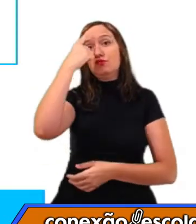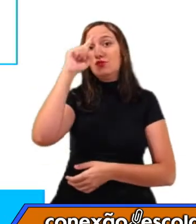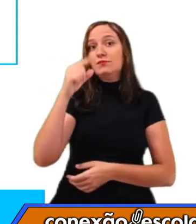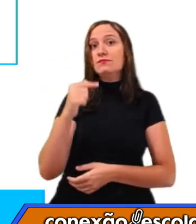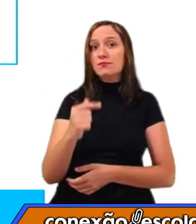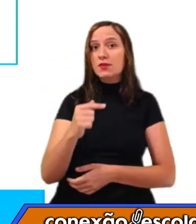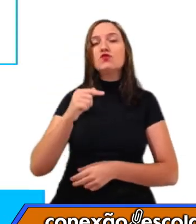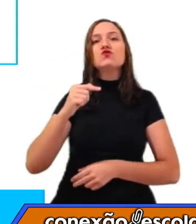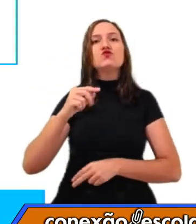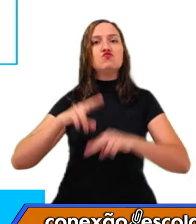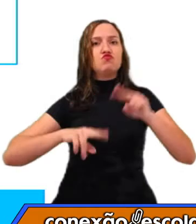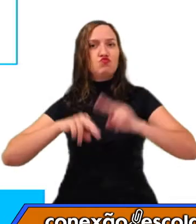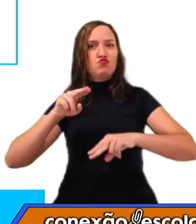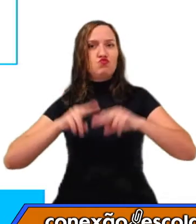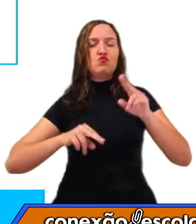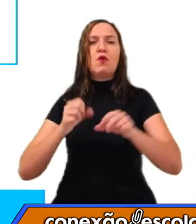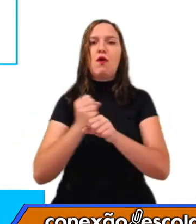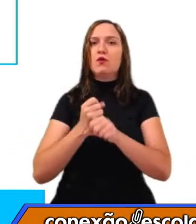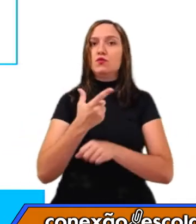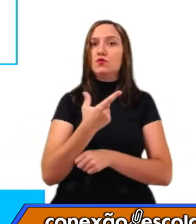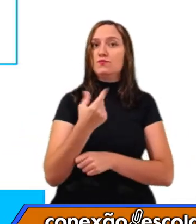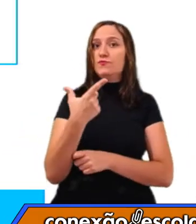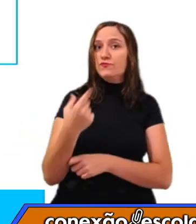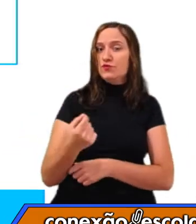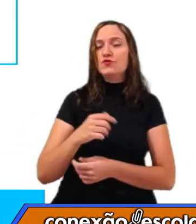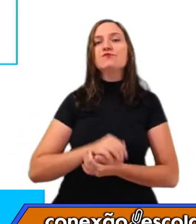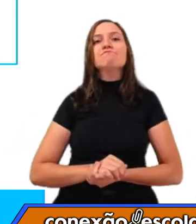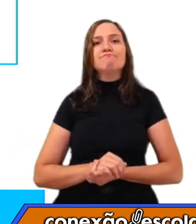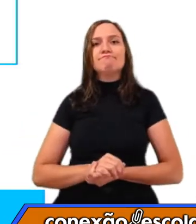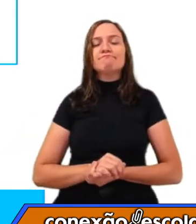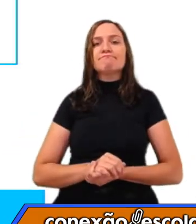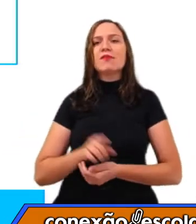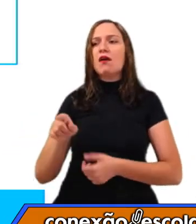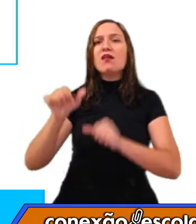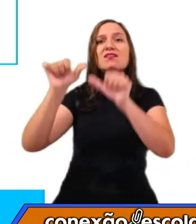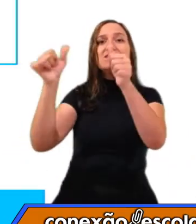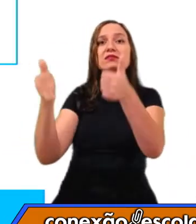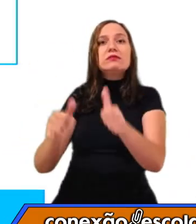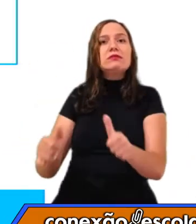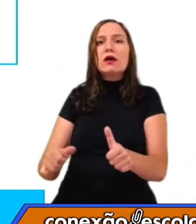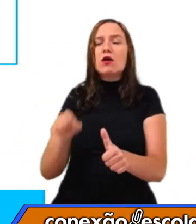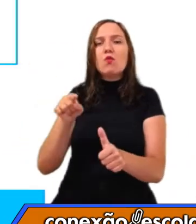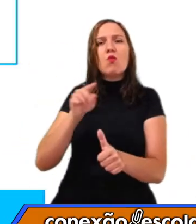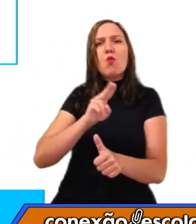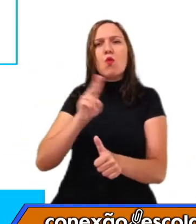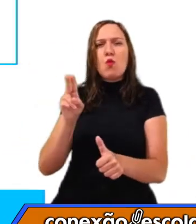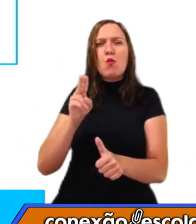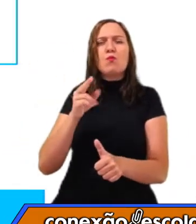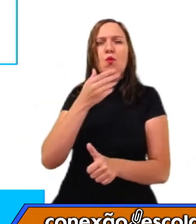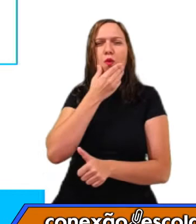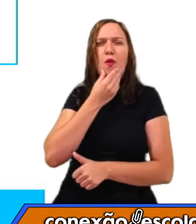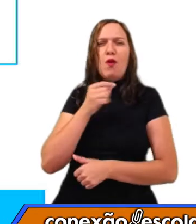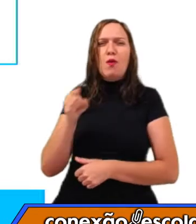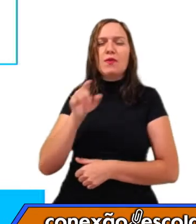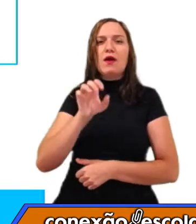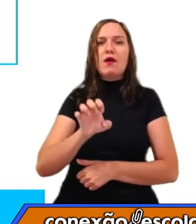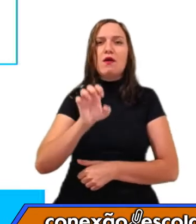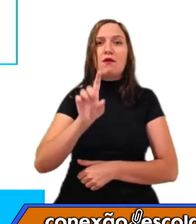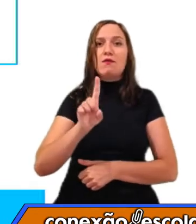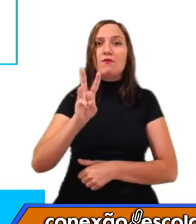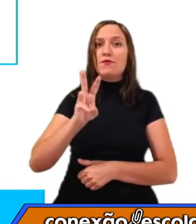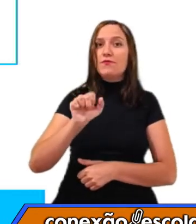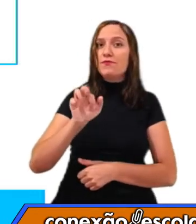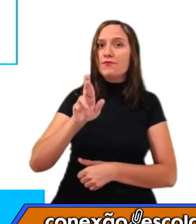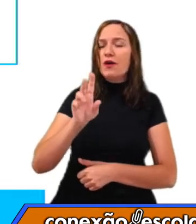Essa derrubada da estátua dele. Eduard Colston tinha sido um comerciante